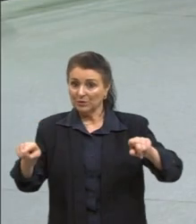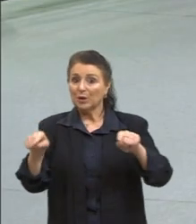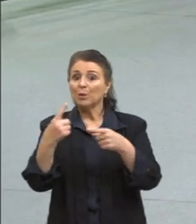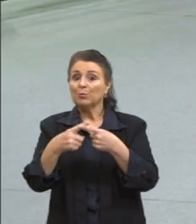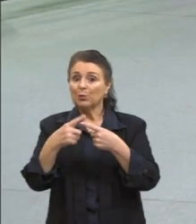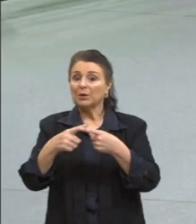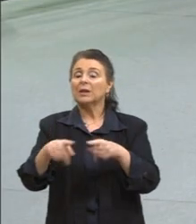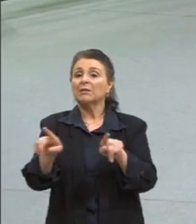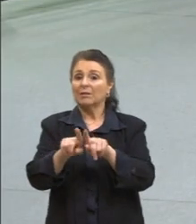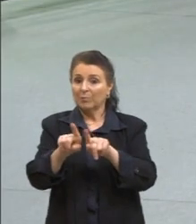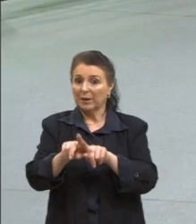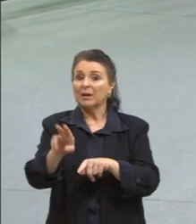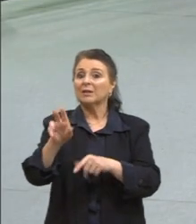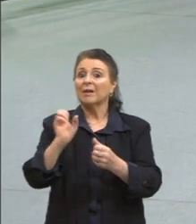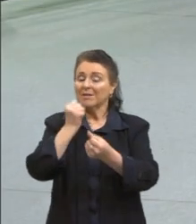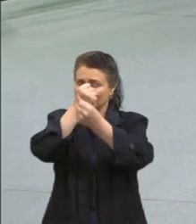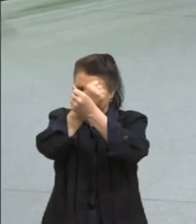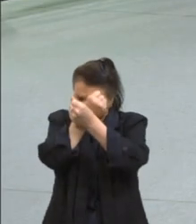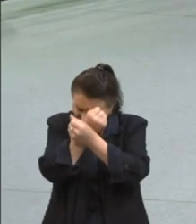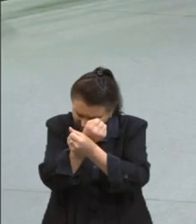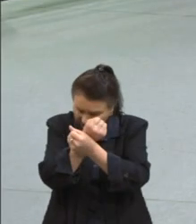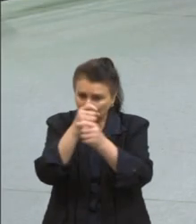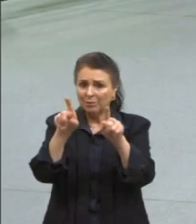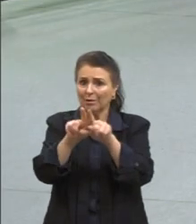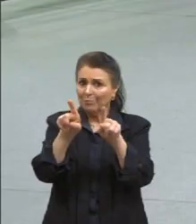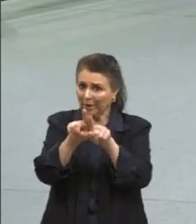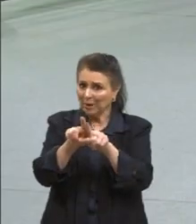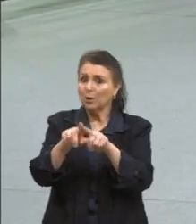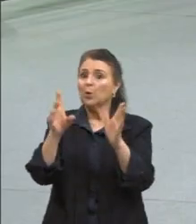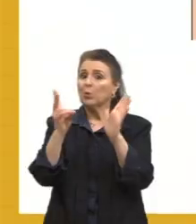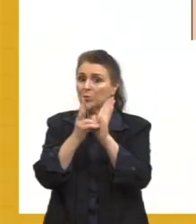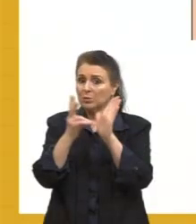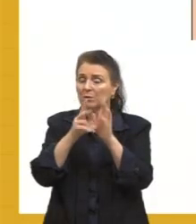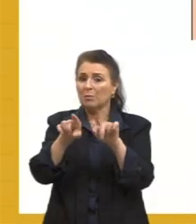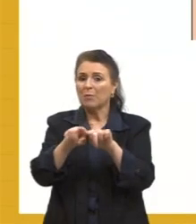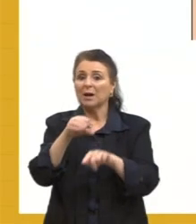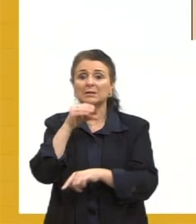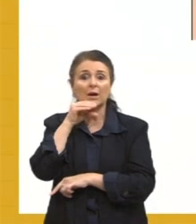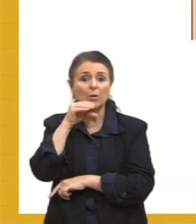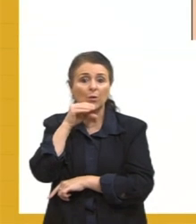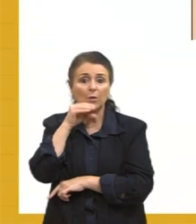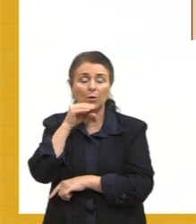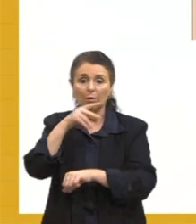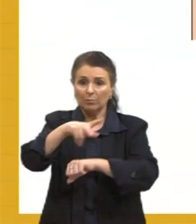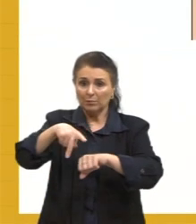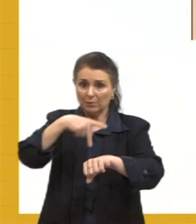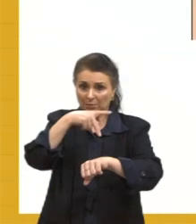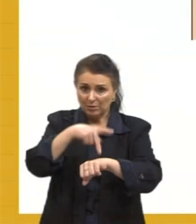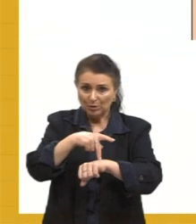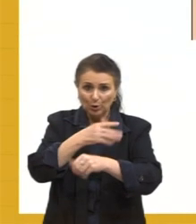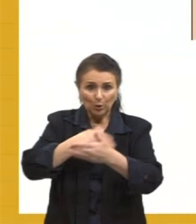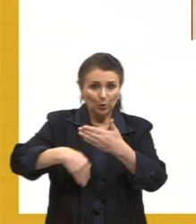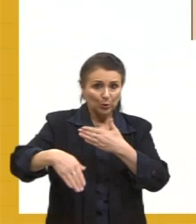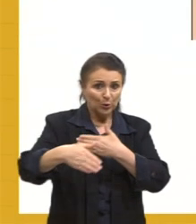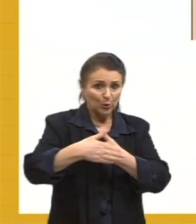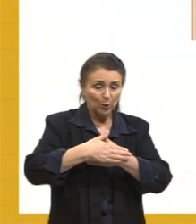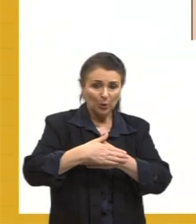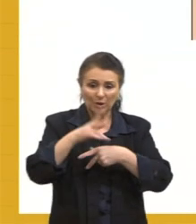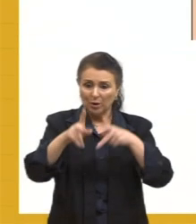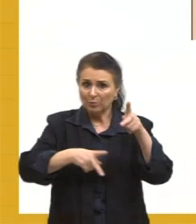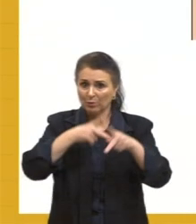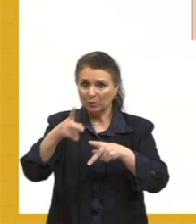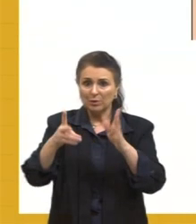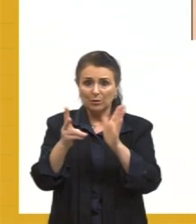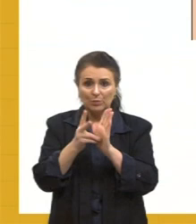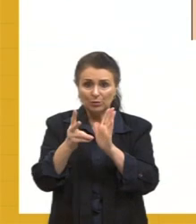dizimaram as populações indígenas, mas na Colômbia, eles dizimaram toda a população indígena, teve a